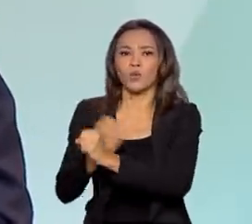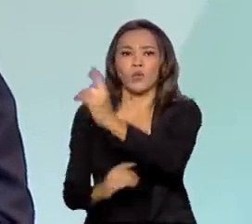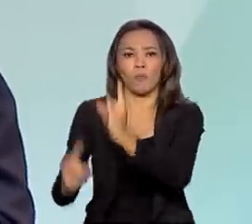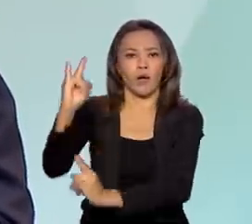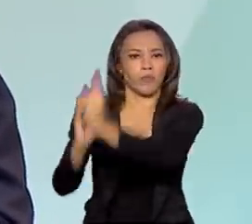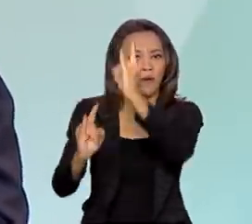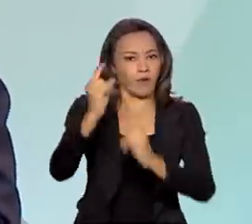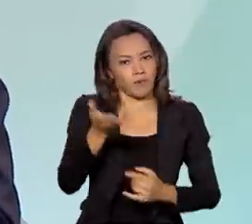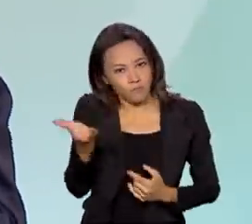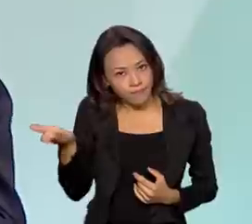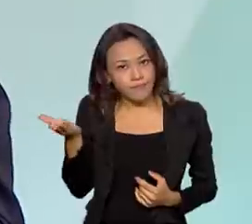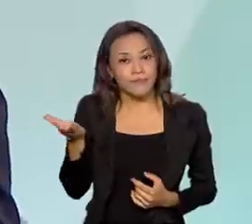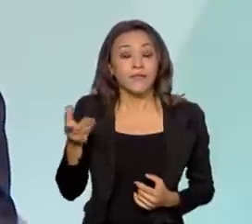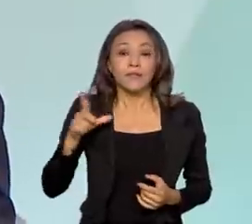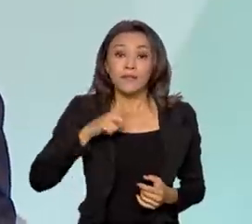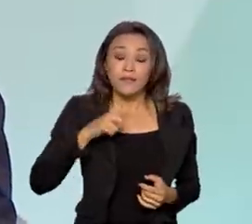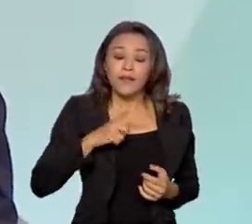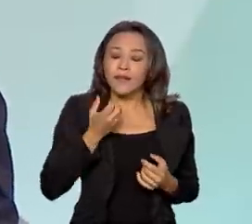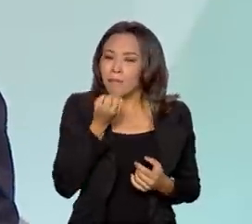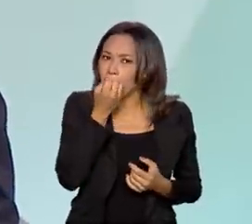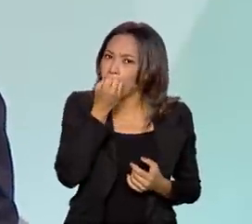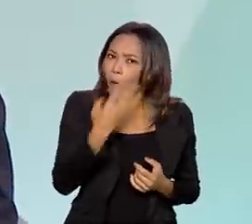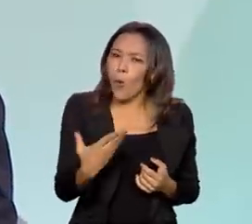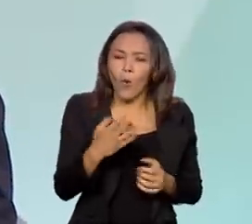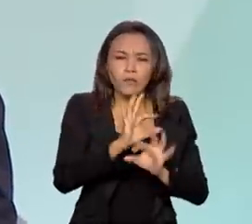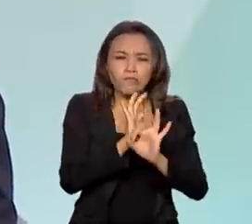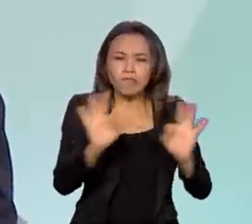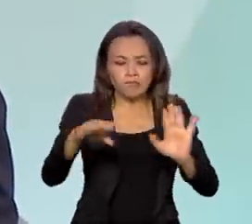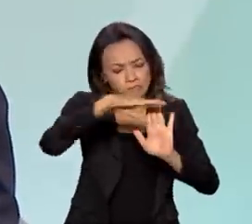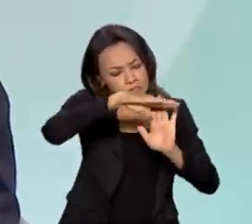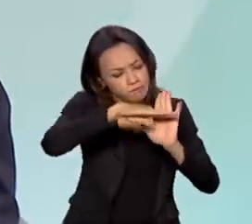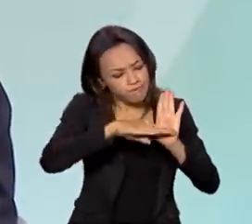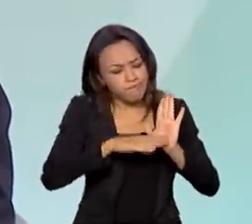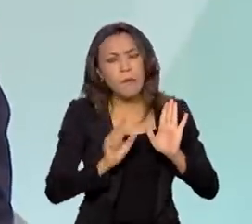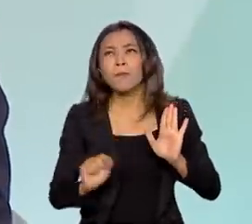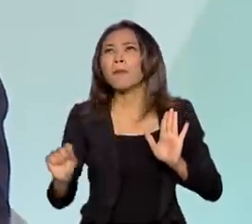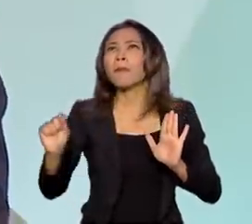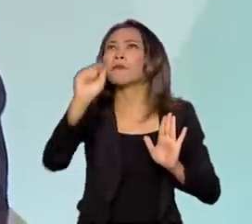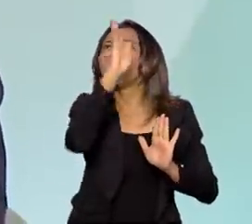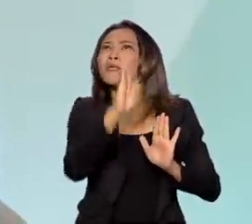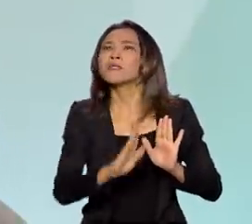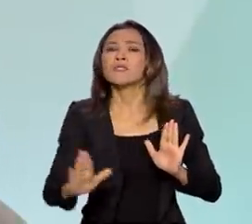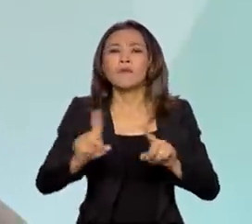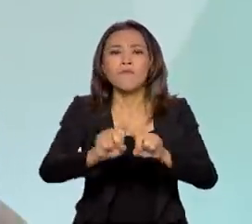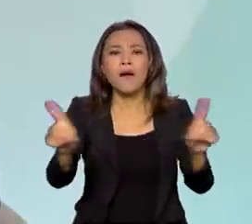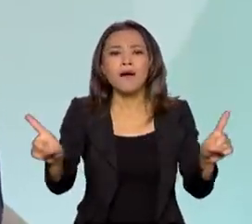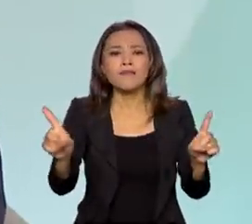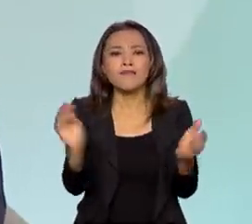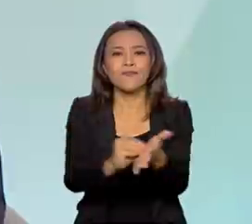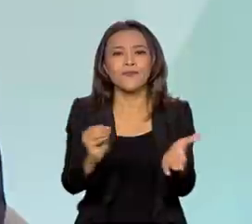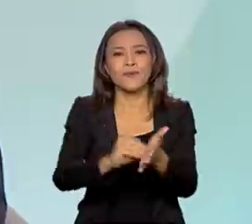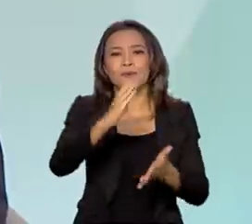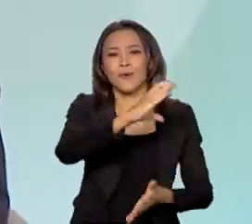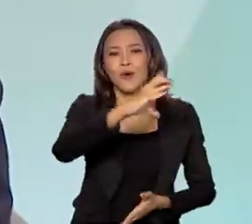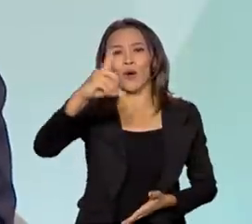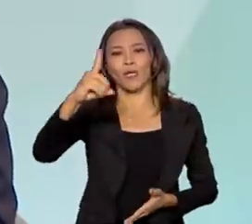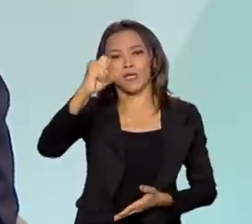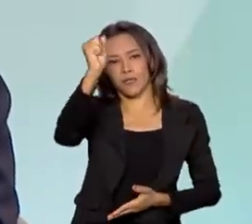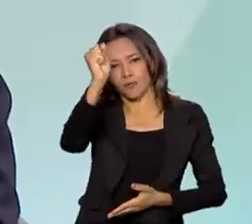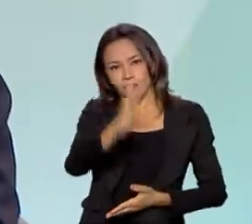que tem várias boas iniciativas espalhadas pelo país, mas nunca teve uma coordenação nacional.